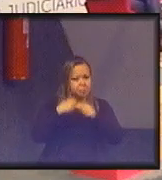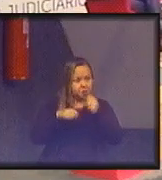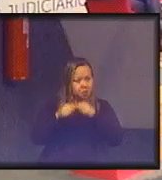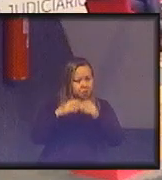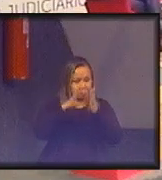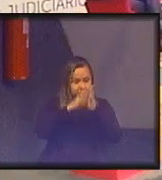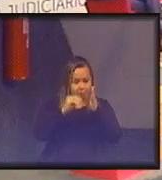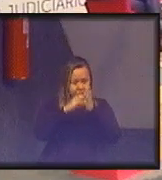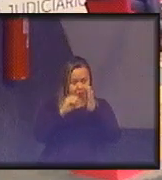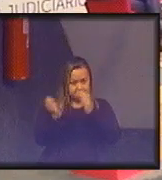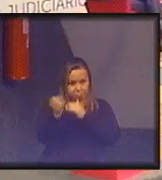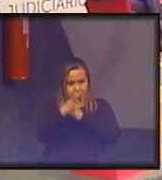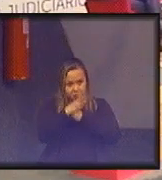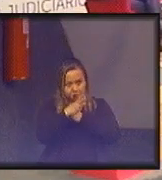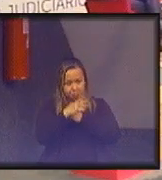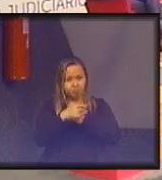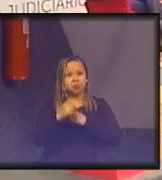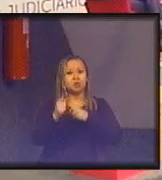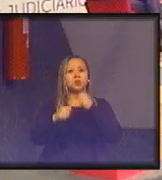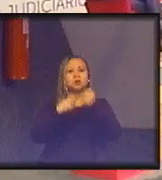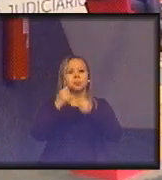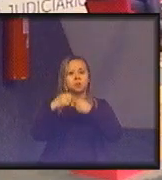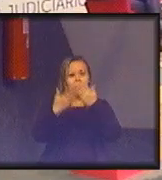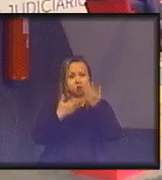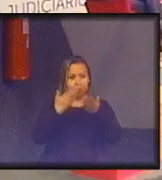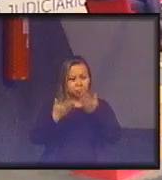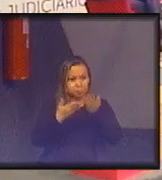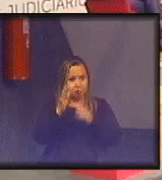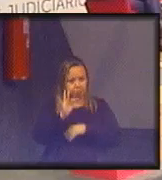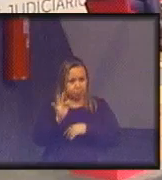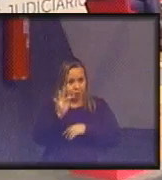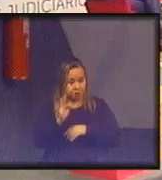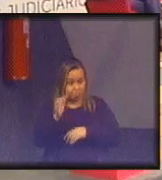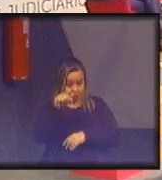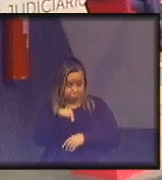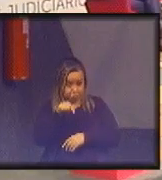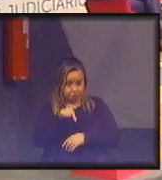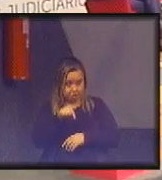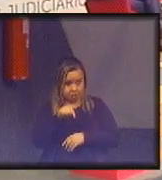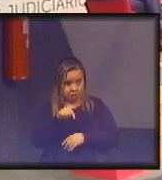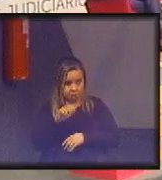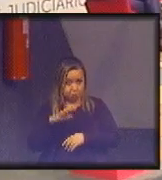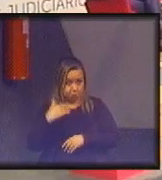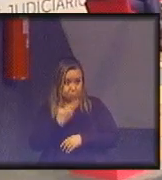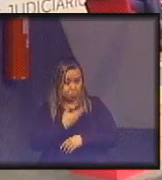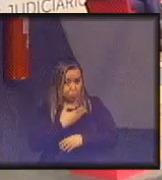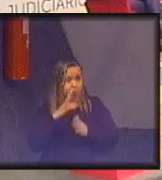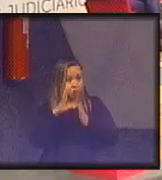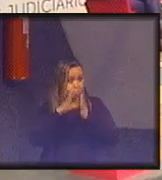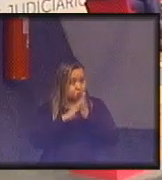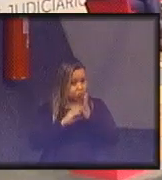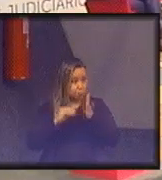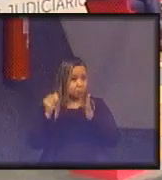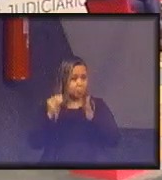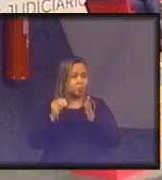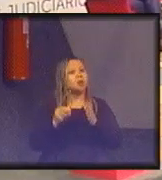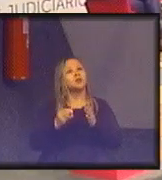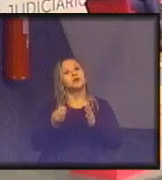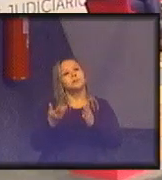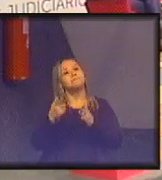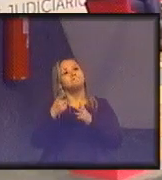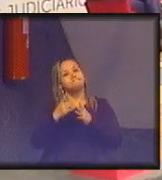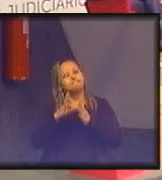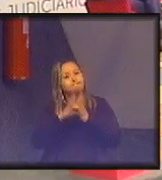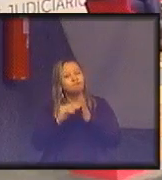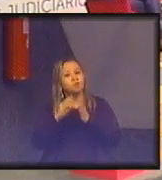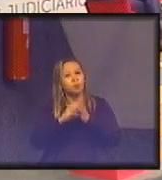indústria 4.0 é o que está funcionando esse é o nosso novo meio tecnológico e